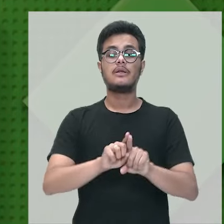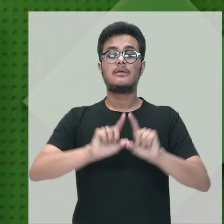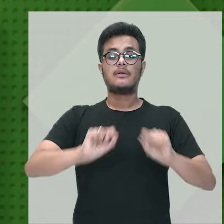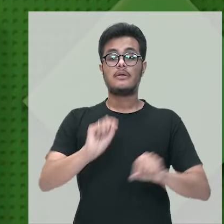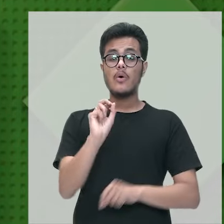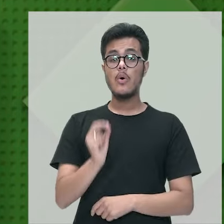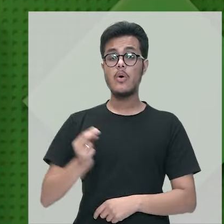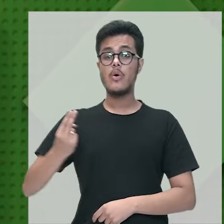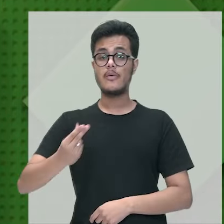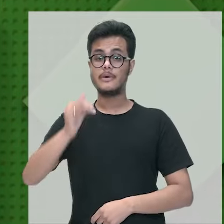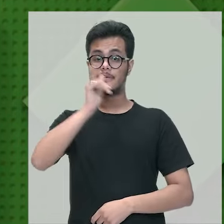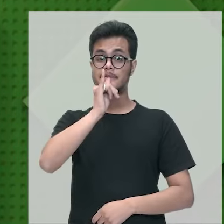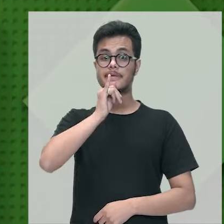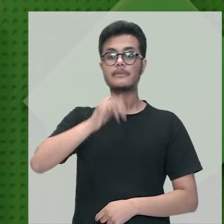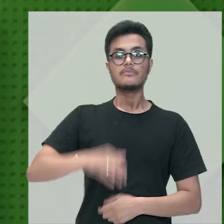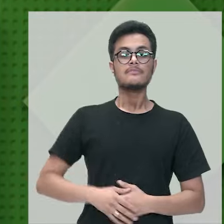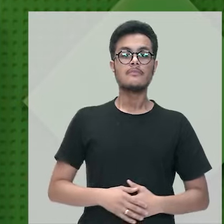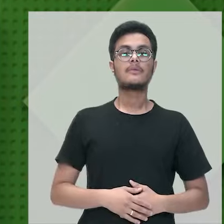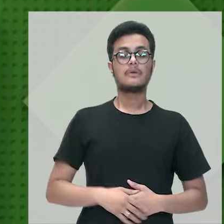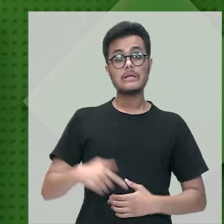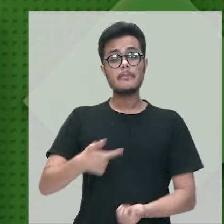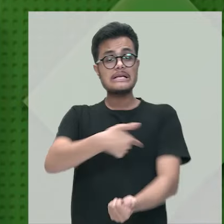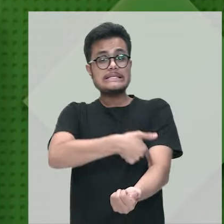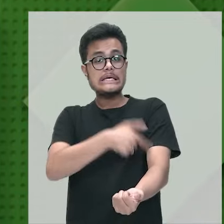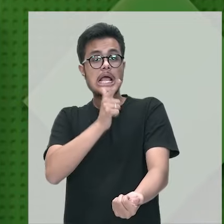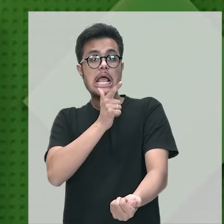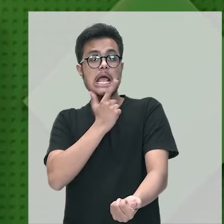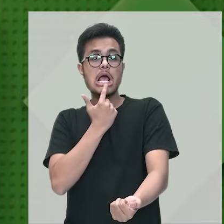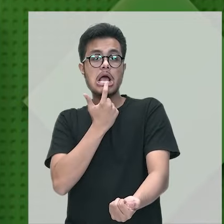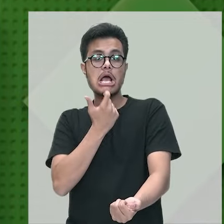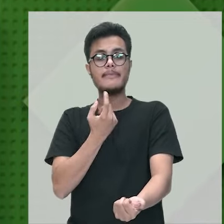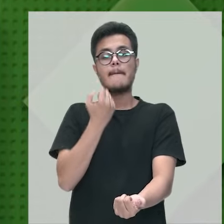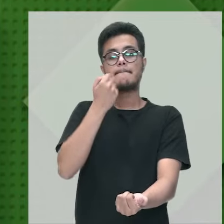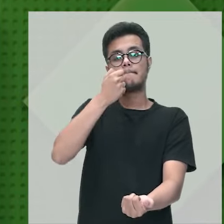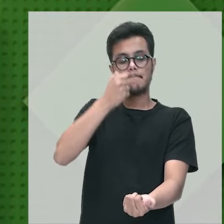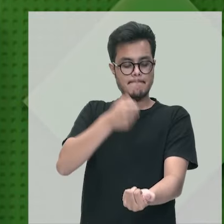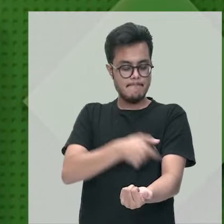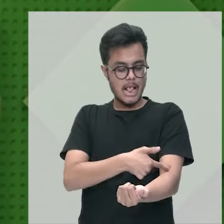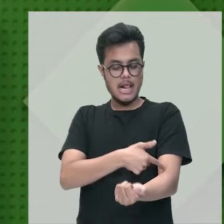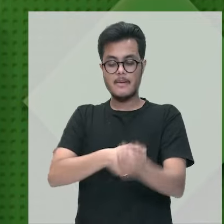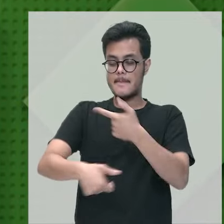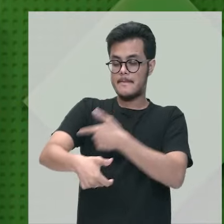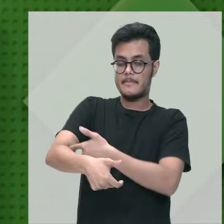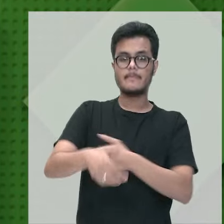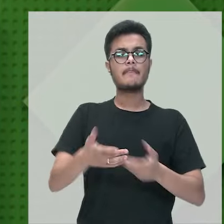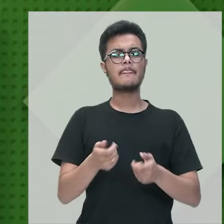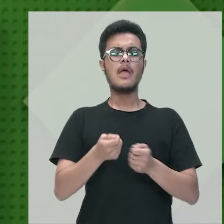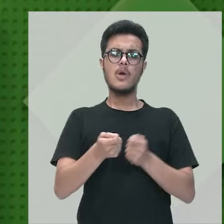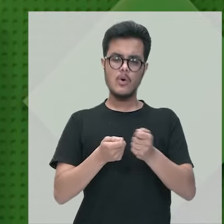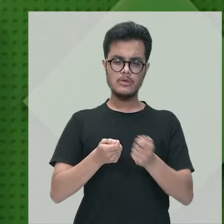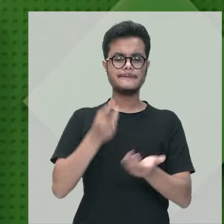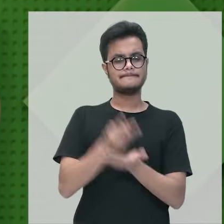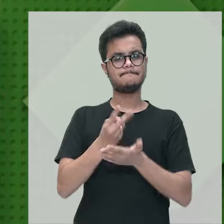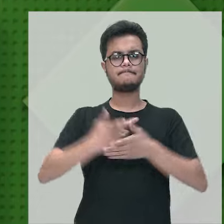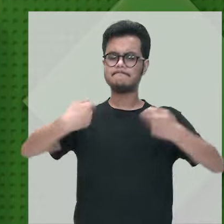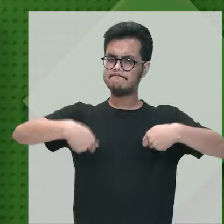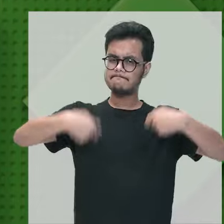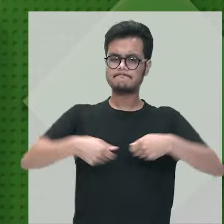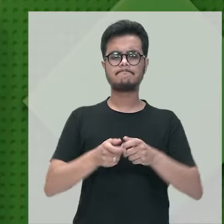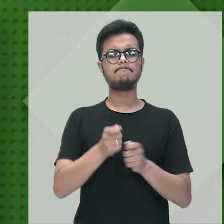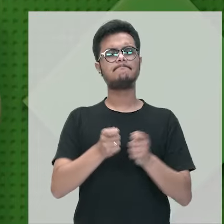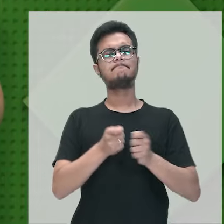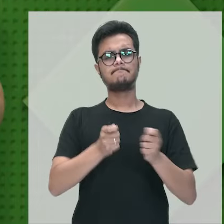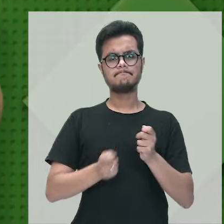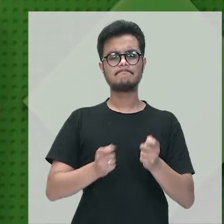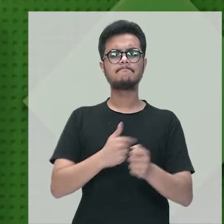pode ainda ocorrer pela transfusão sanguínea. Por isso que existe todo um controle quando se faz a transfusão sanguínea entre